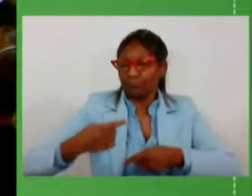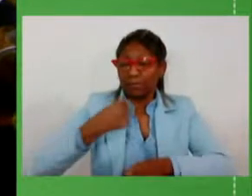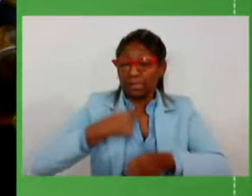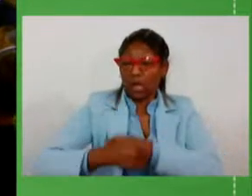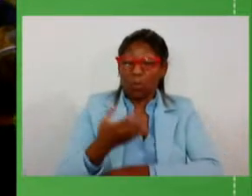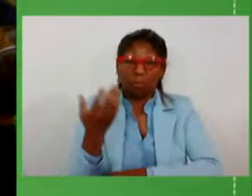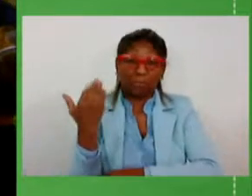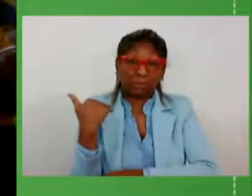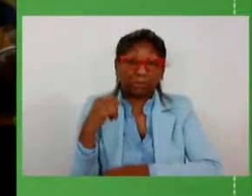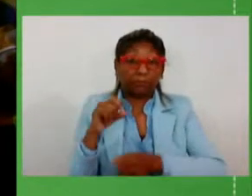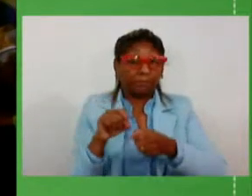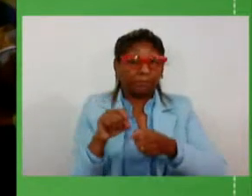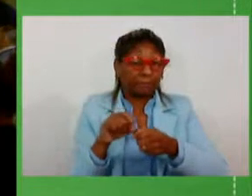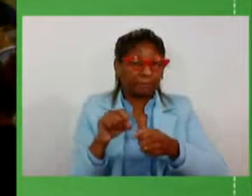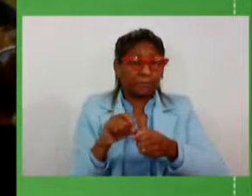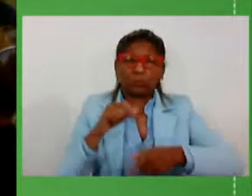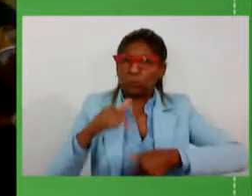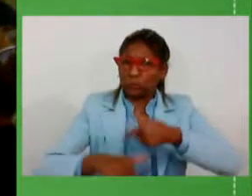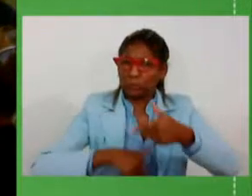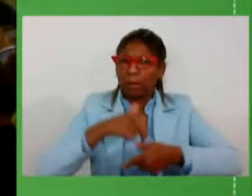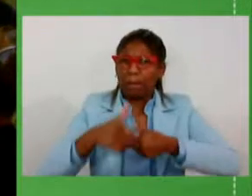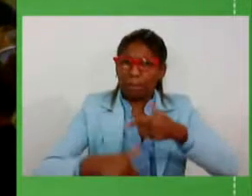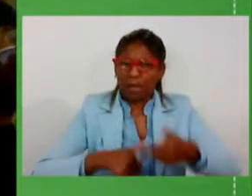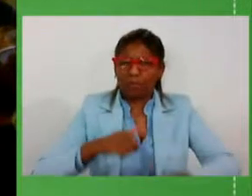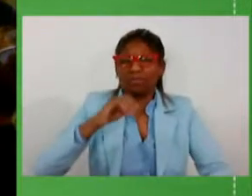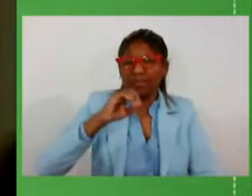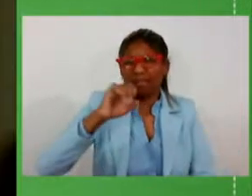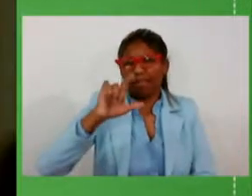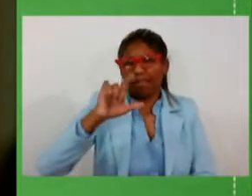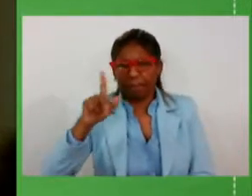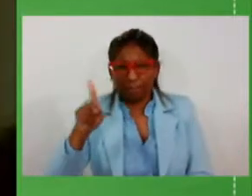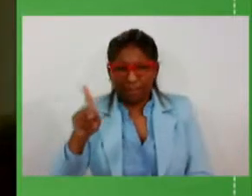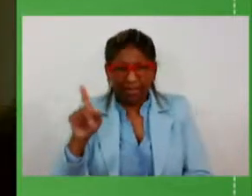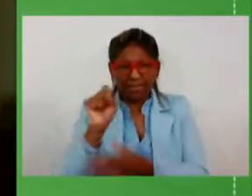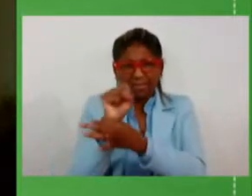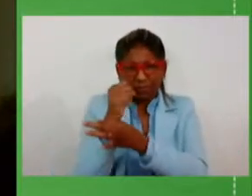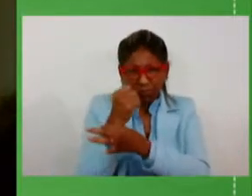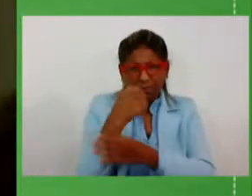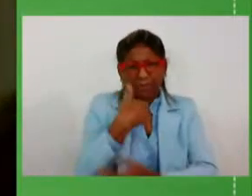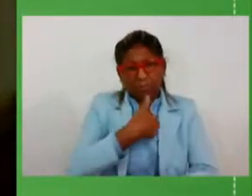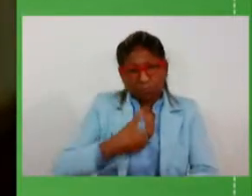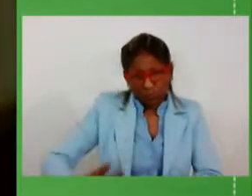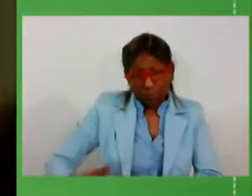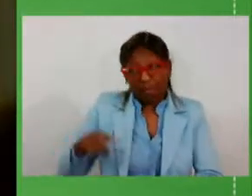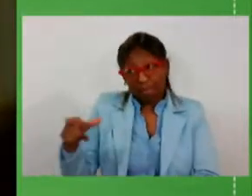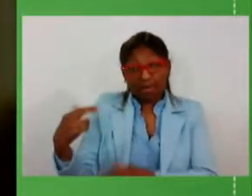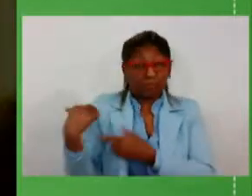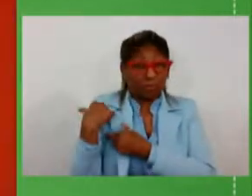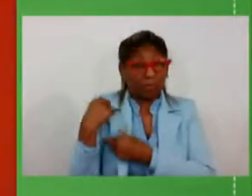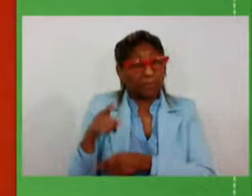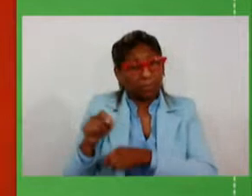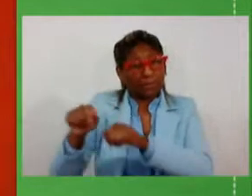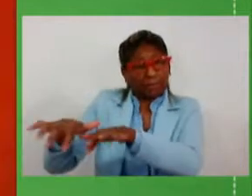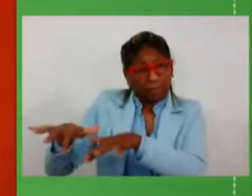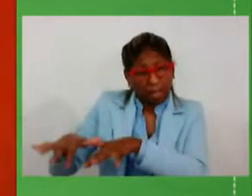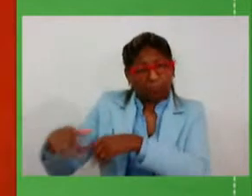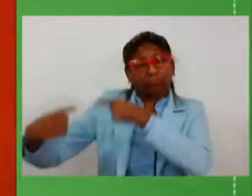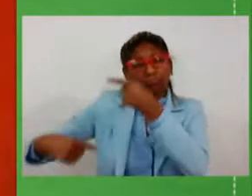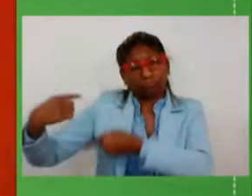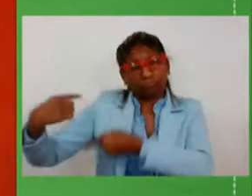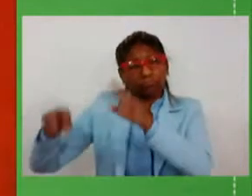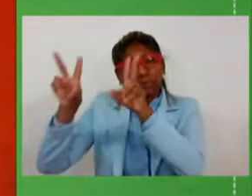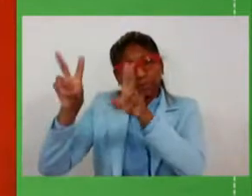um trabalho lá com o CLP o Centro de Liderança Pública que continua sob a sua gestão na Assembleia Legislativa debatendo os temas do